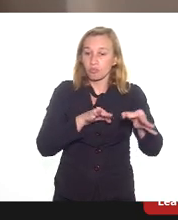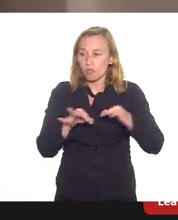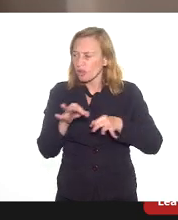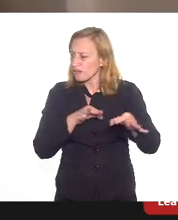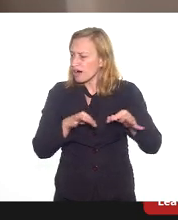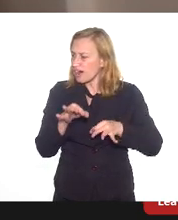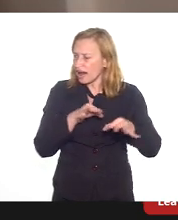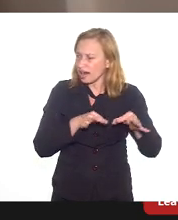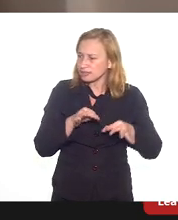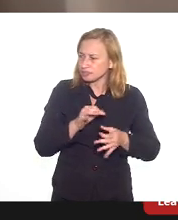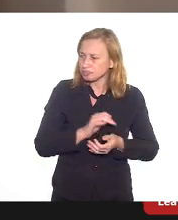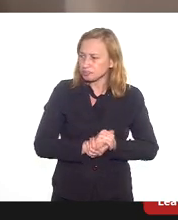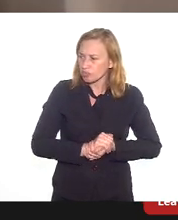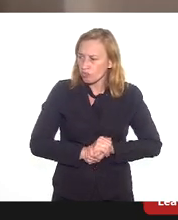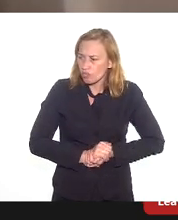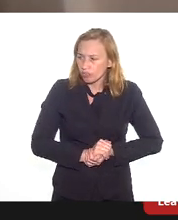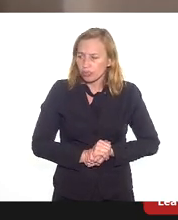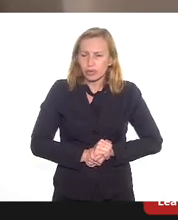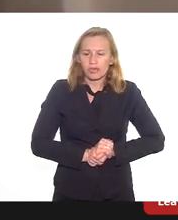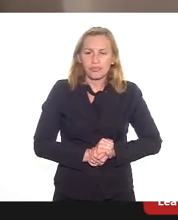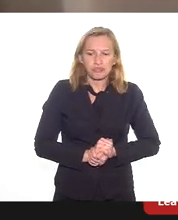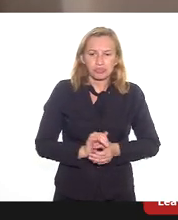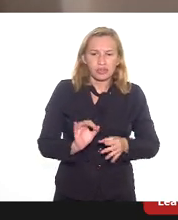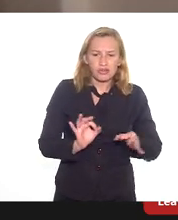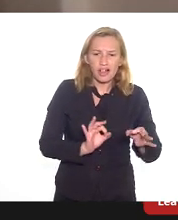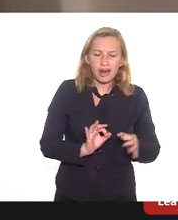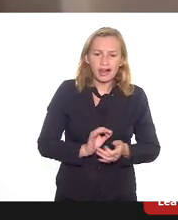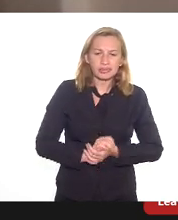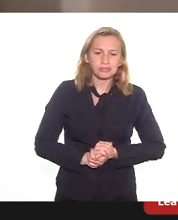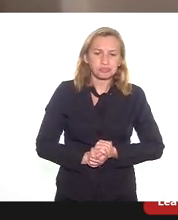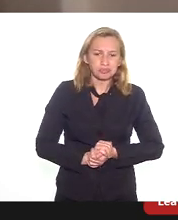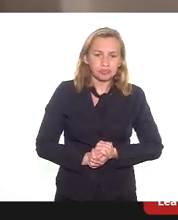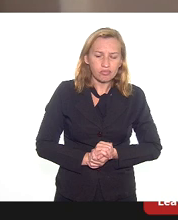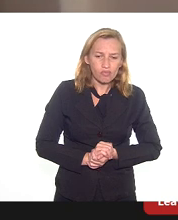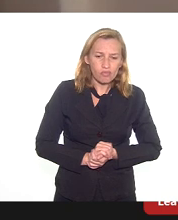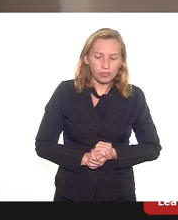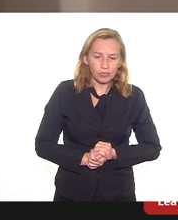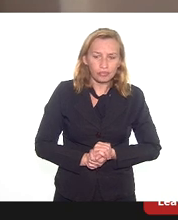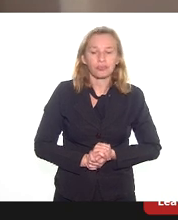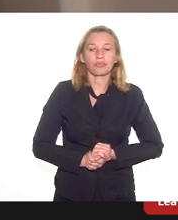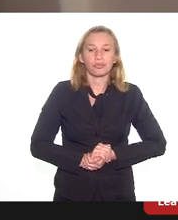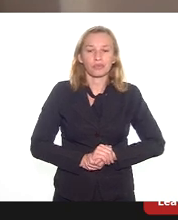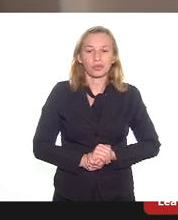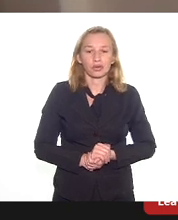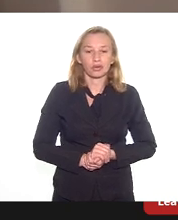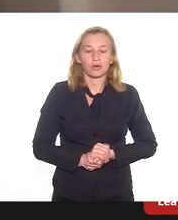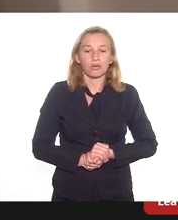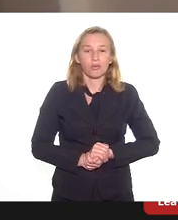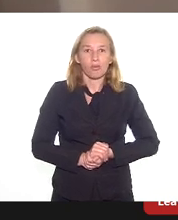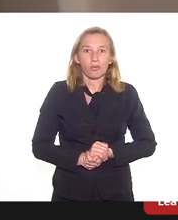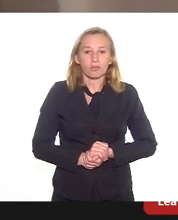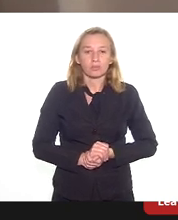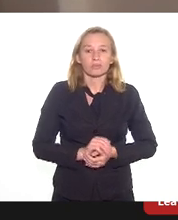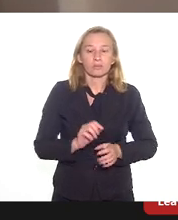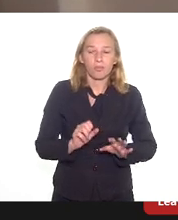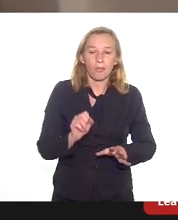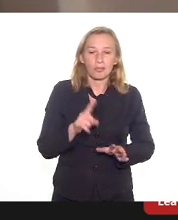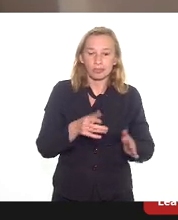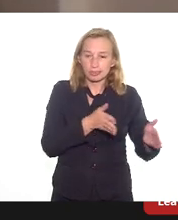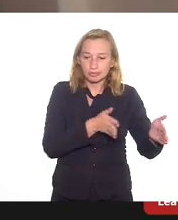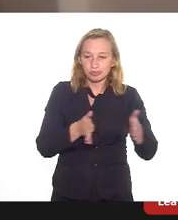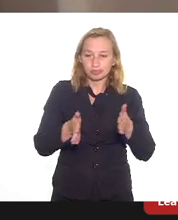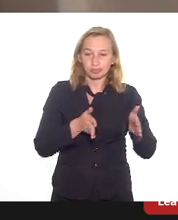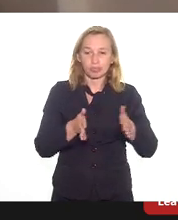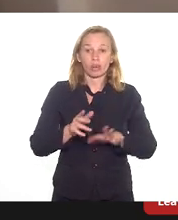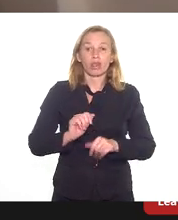quiser ter uma série, a gente tem que fazer uma depuração para poder ter uma série histórica e ser